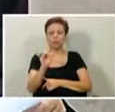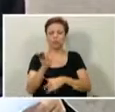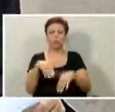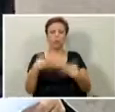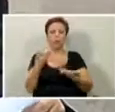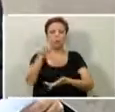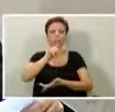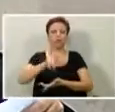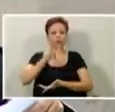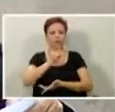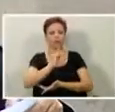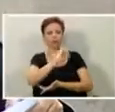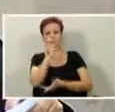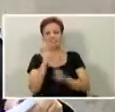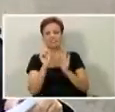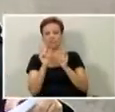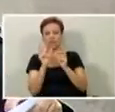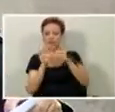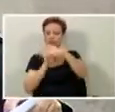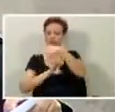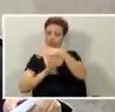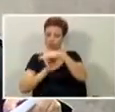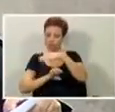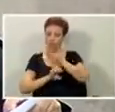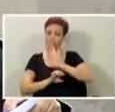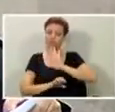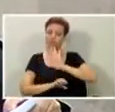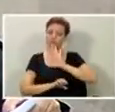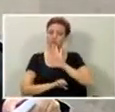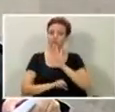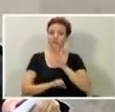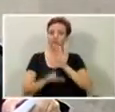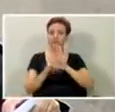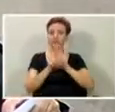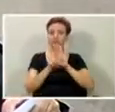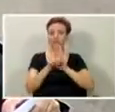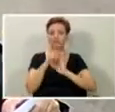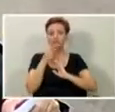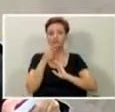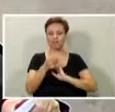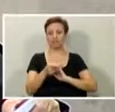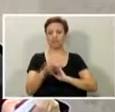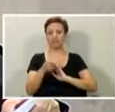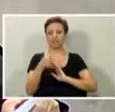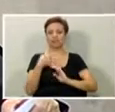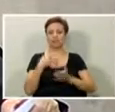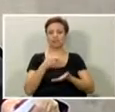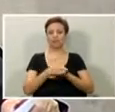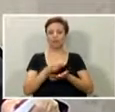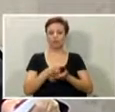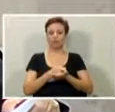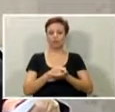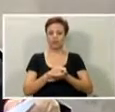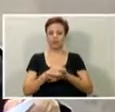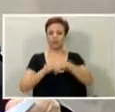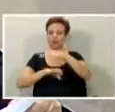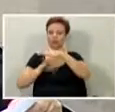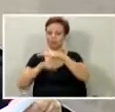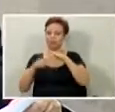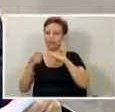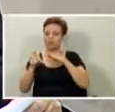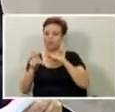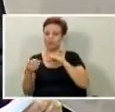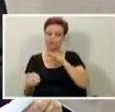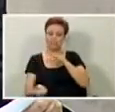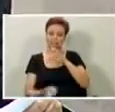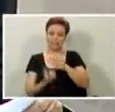Se eu for vender uma empresa, mas a própria lei me põe que eu vou pegar e fazer uma outra